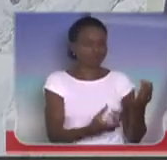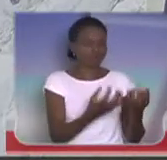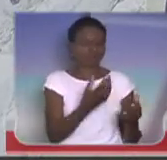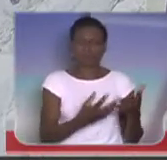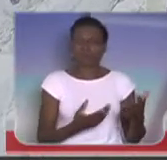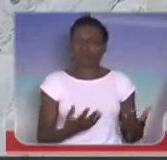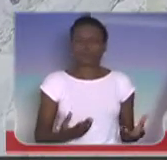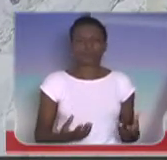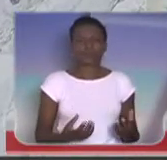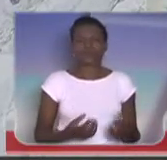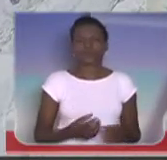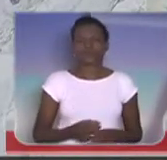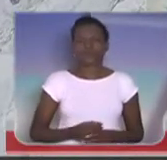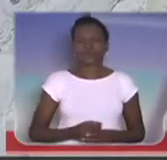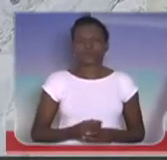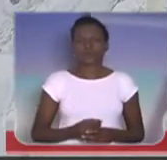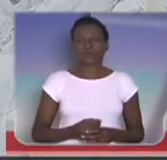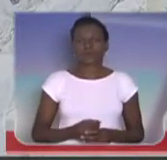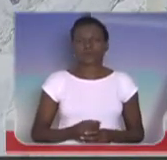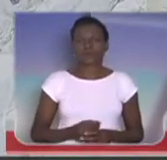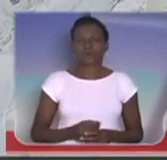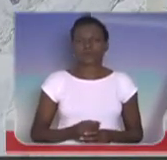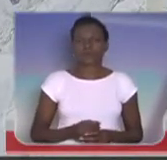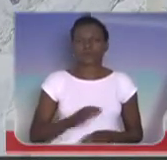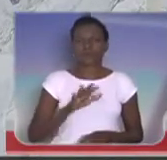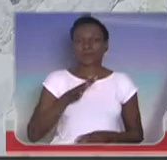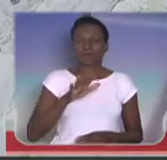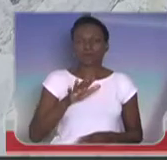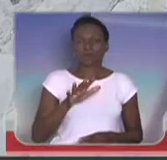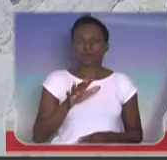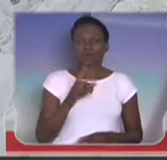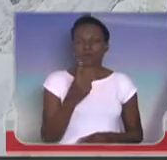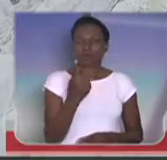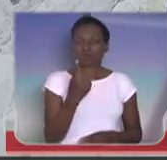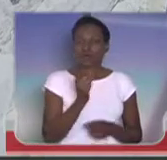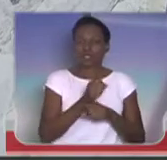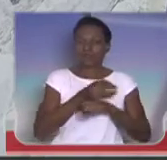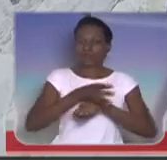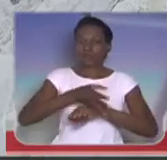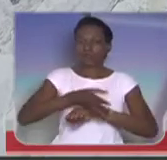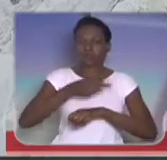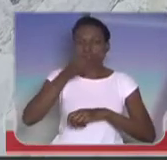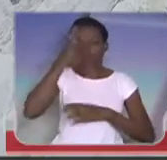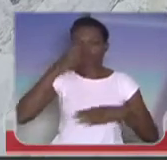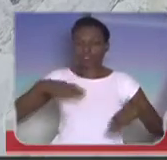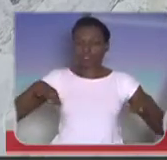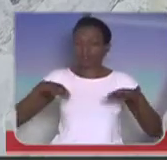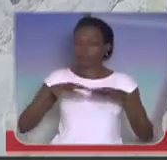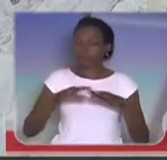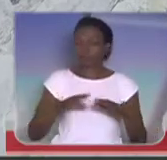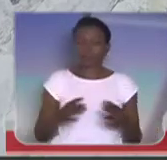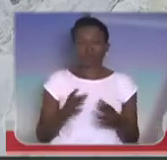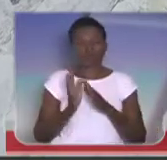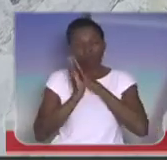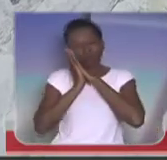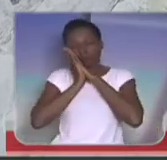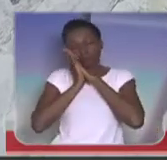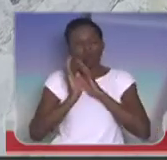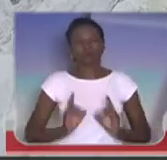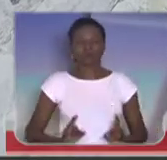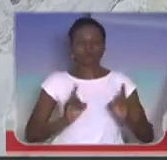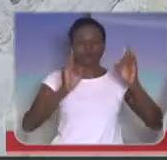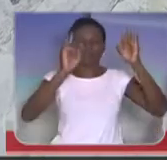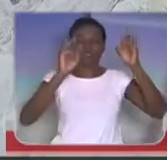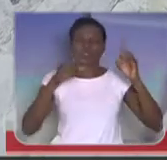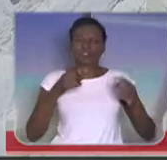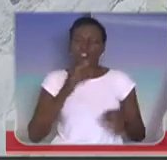aqui, ele ali arrombando. Ele entrou, era por volta de uma hora da manhã, as pessoas que moravam no prédio estavam dormindo, e ele foi batendo